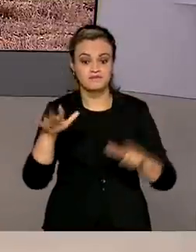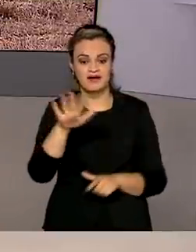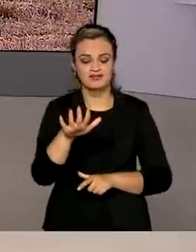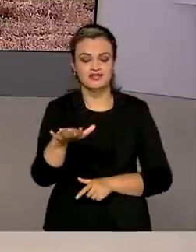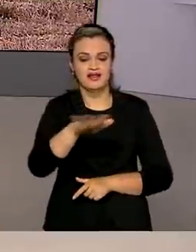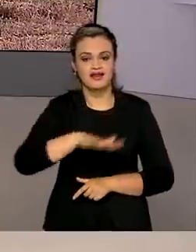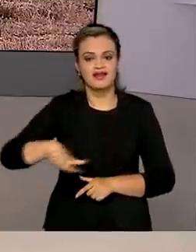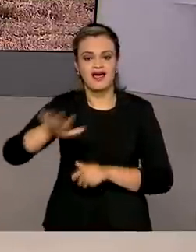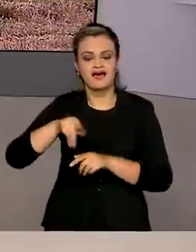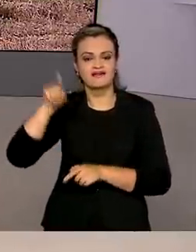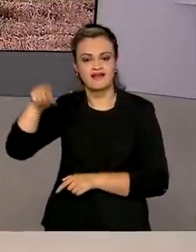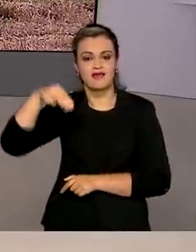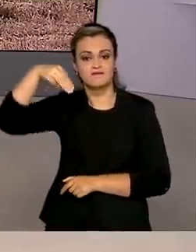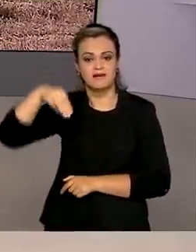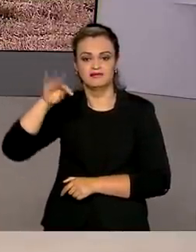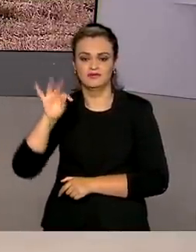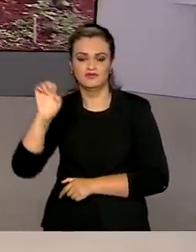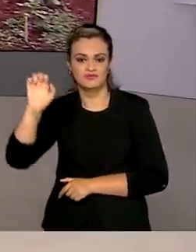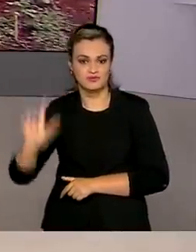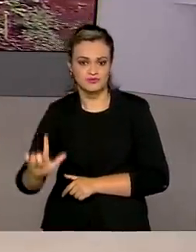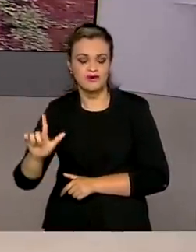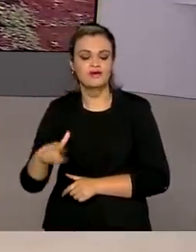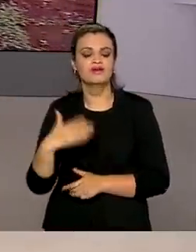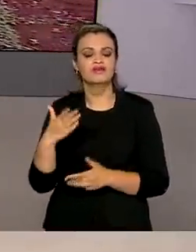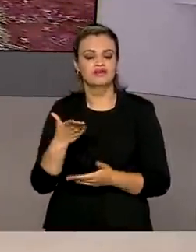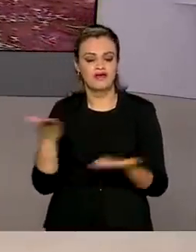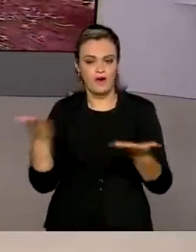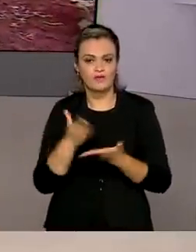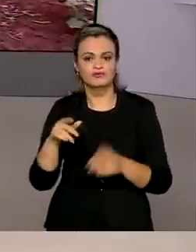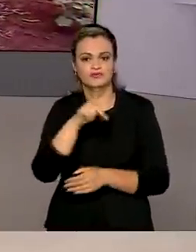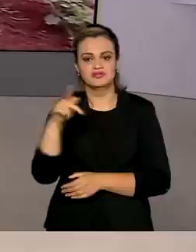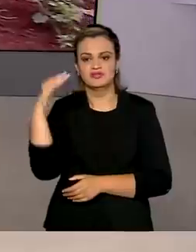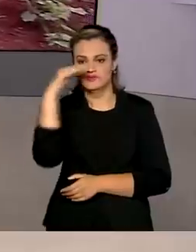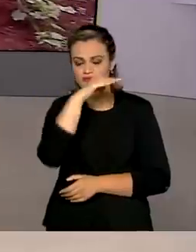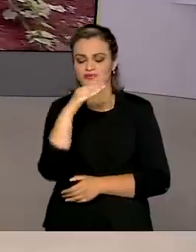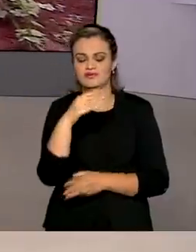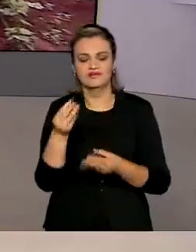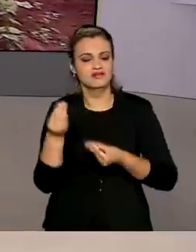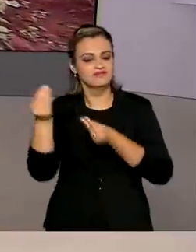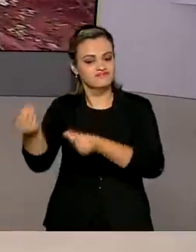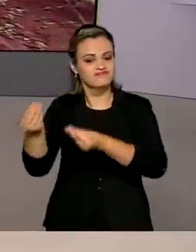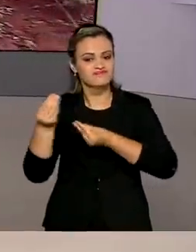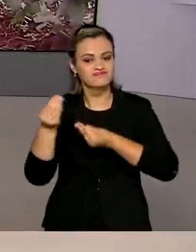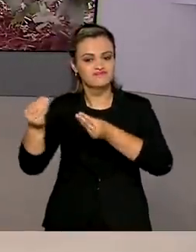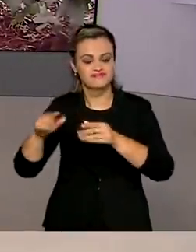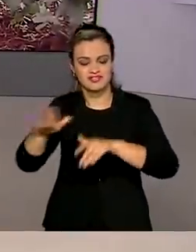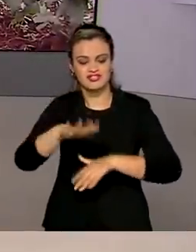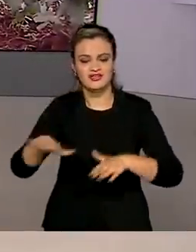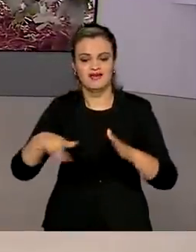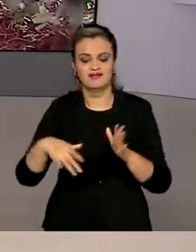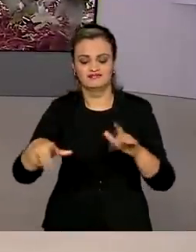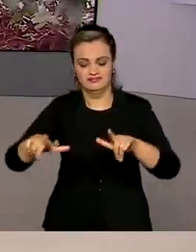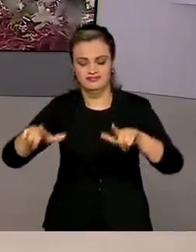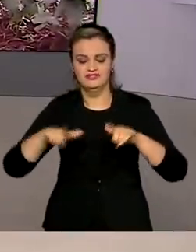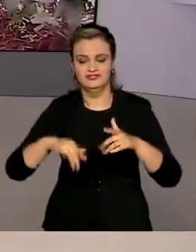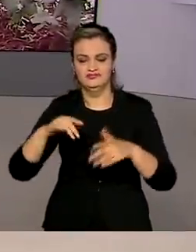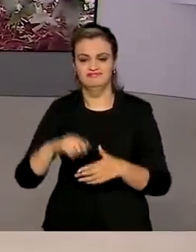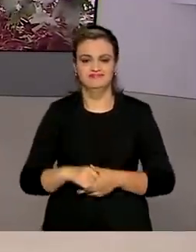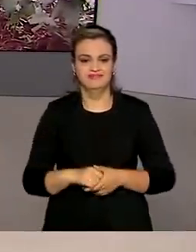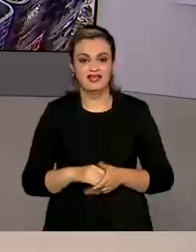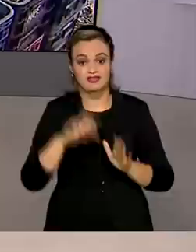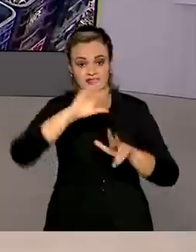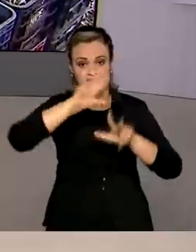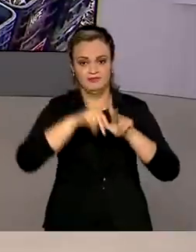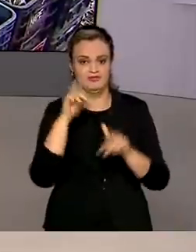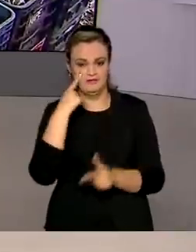do assentamento rural em Mato Grosso do Sul onde hoje o presidente Jair Bolsonaro vai entregar títulos de terra. A TV Brasil vai mostrar ao vivo